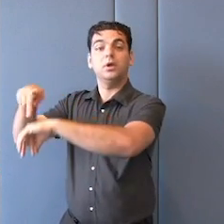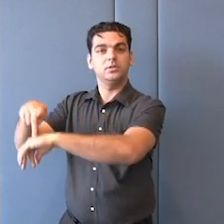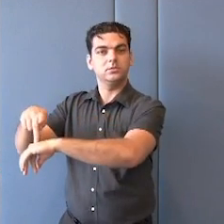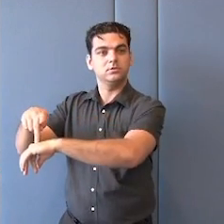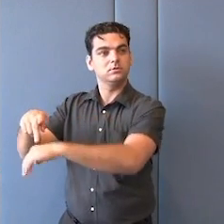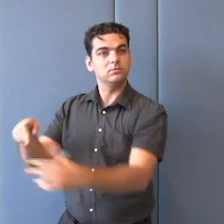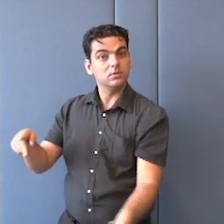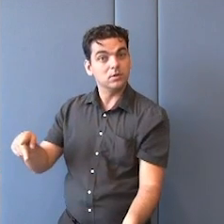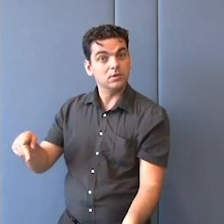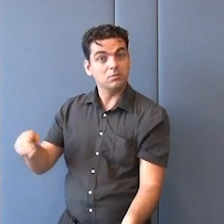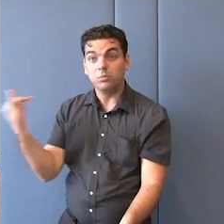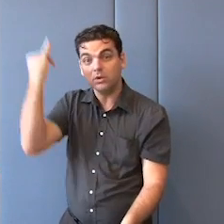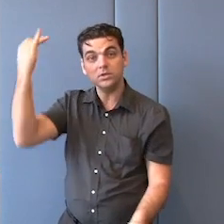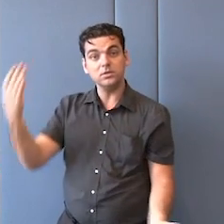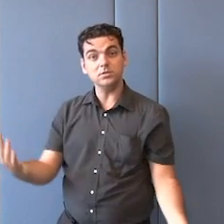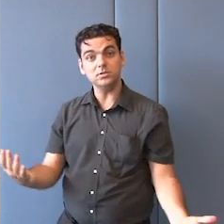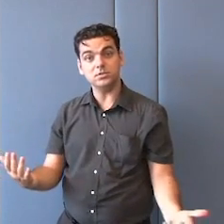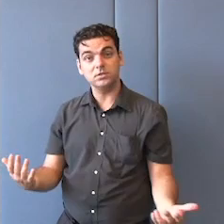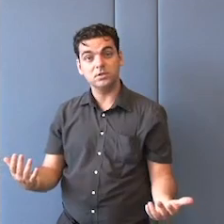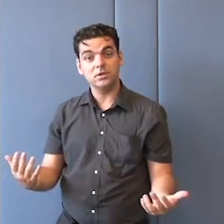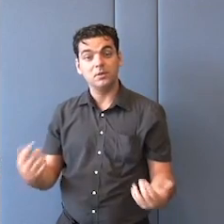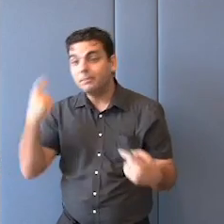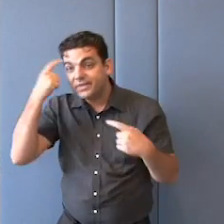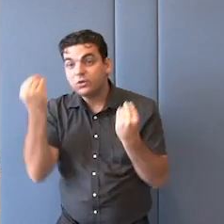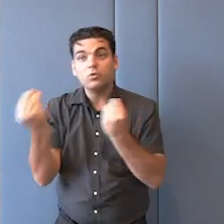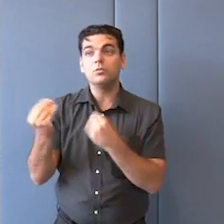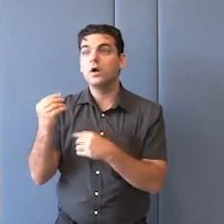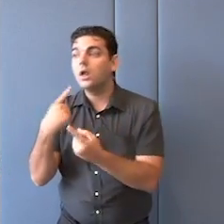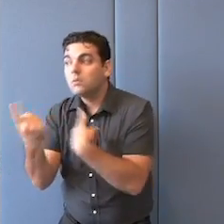humanidade é algo mais amplo do que o desenvolvimento ou do que